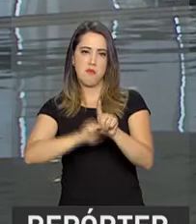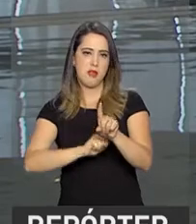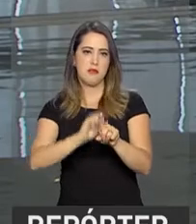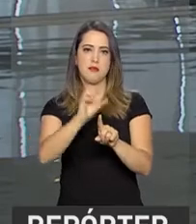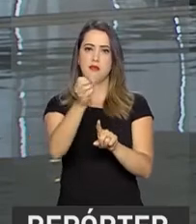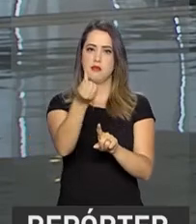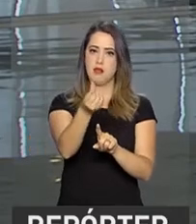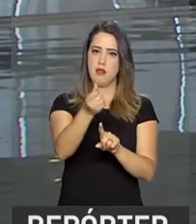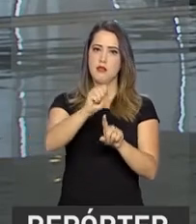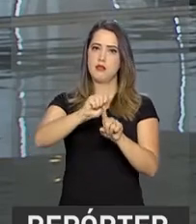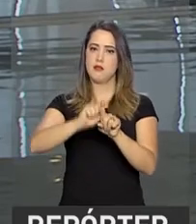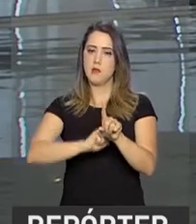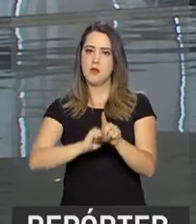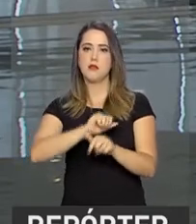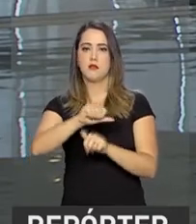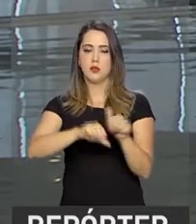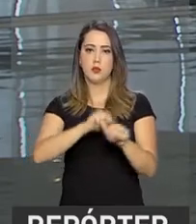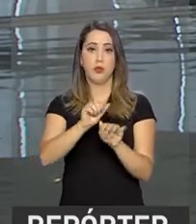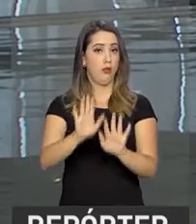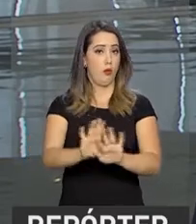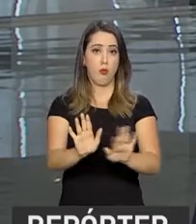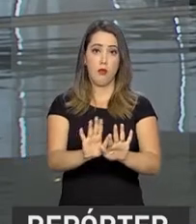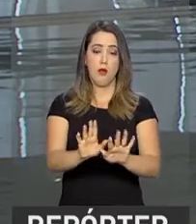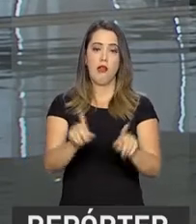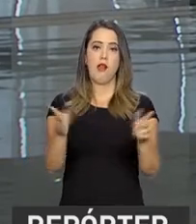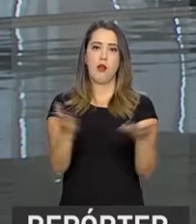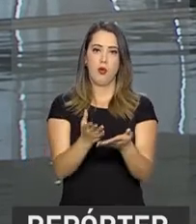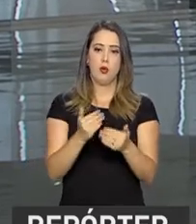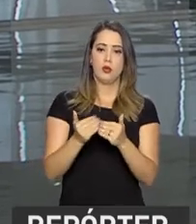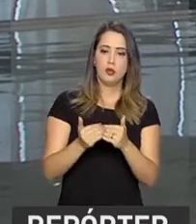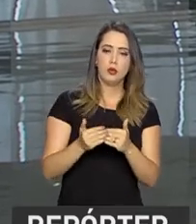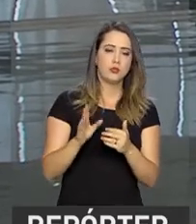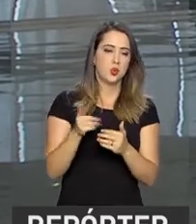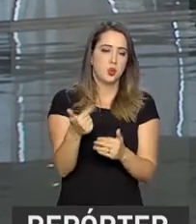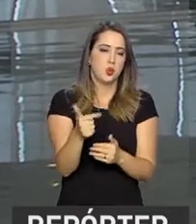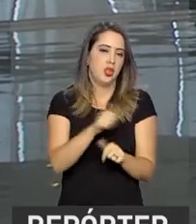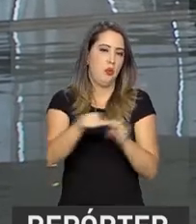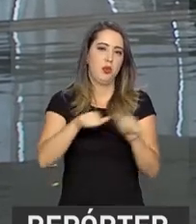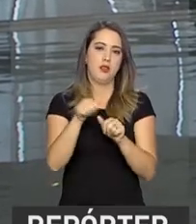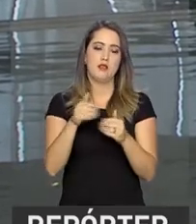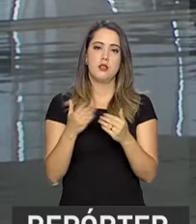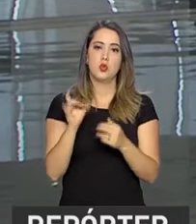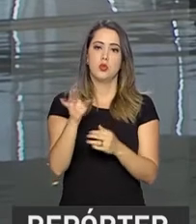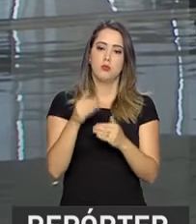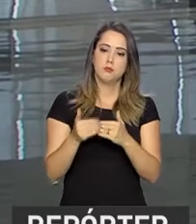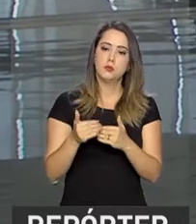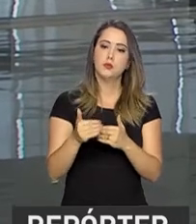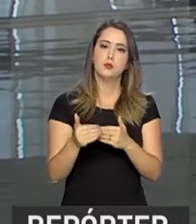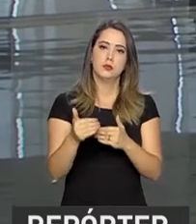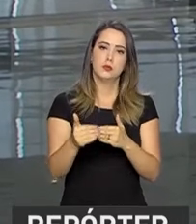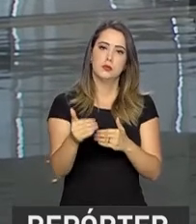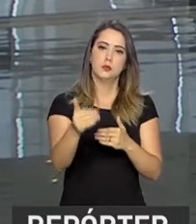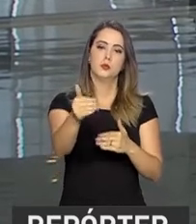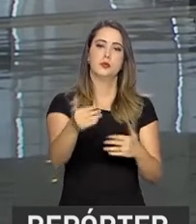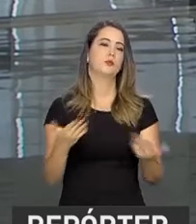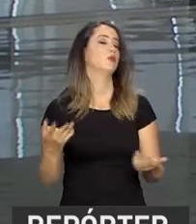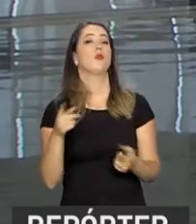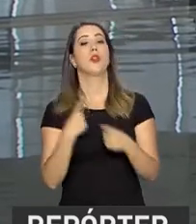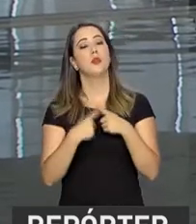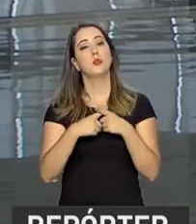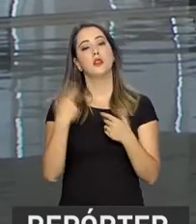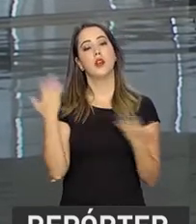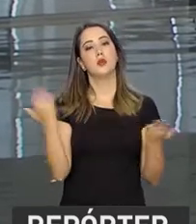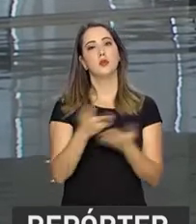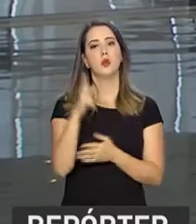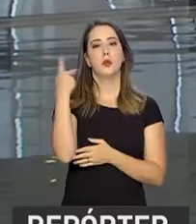aperfeiçoa esses processos. É bom lembrar que esta cúpula em Assunção no Paraguai é quando o Paraguai transmite